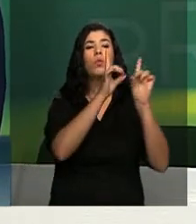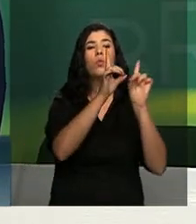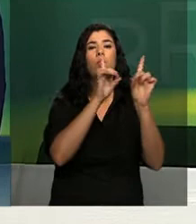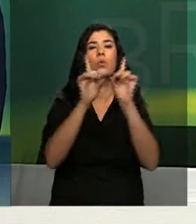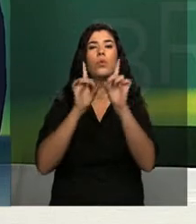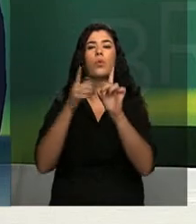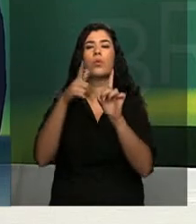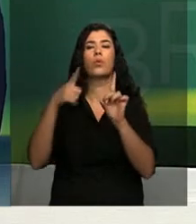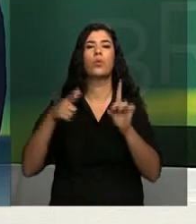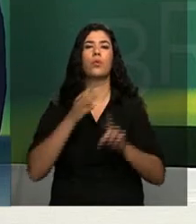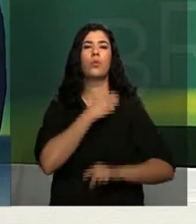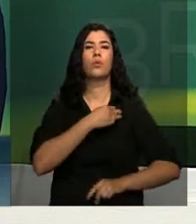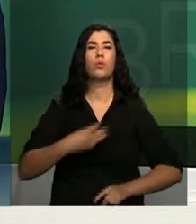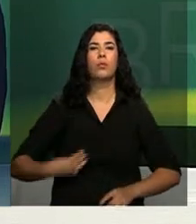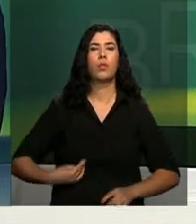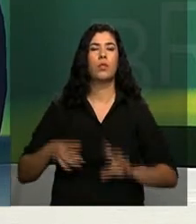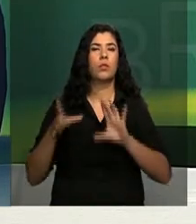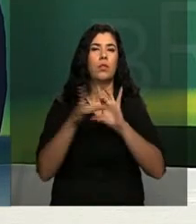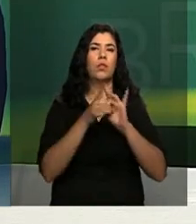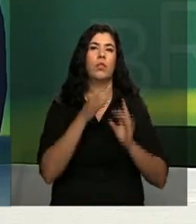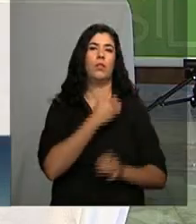ministros, com os demais integrantes do governo.